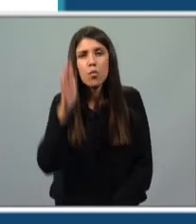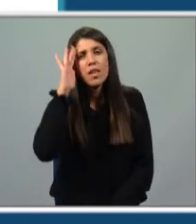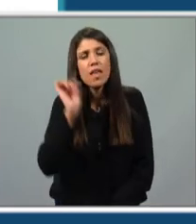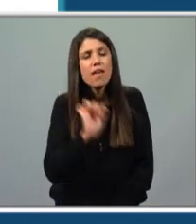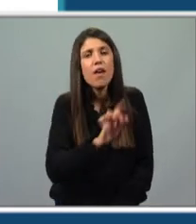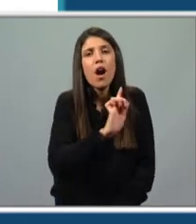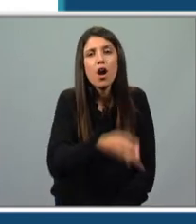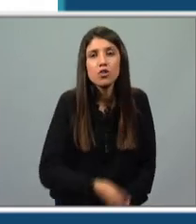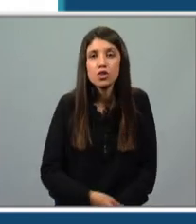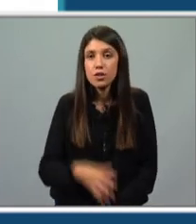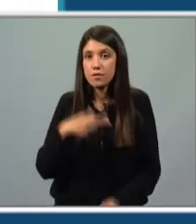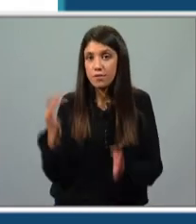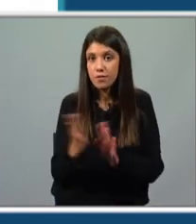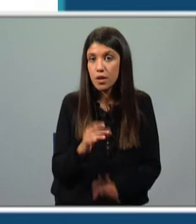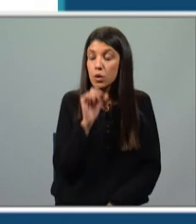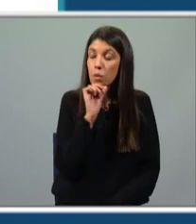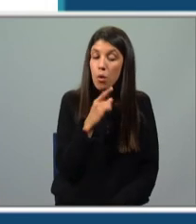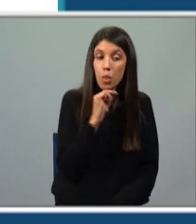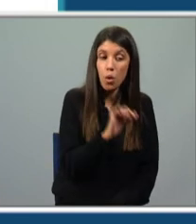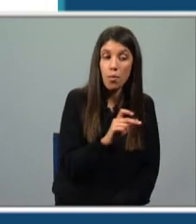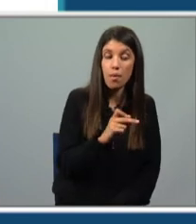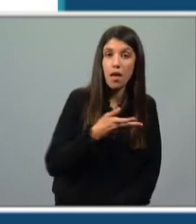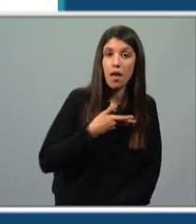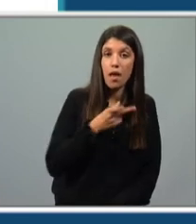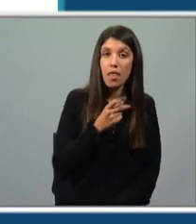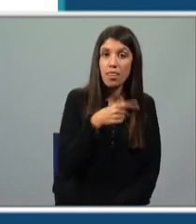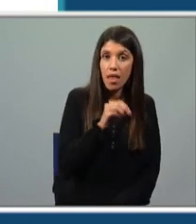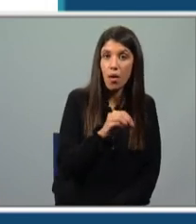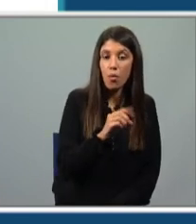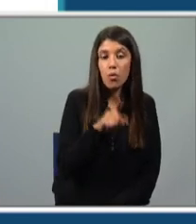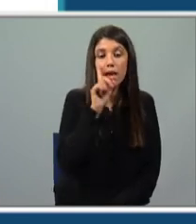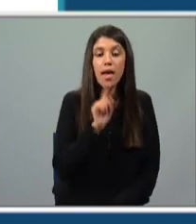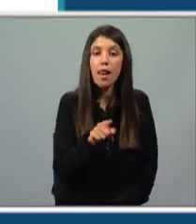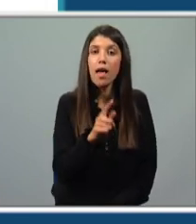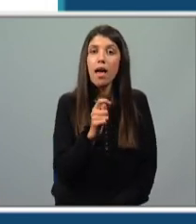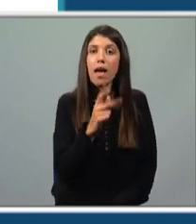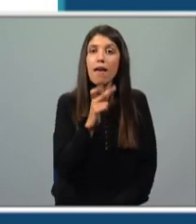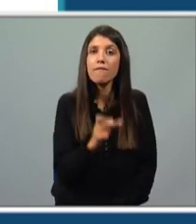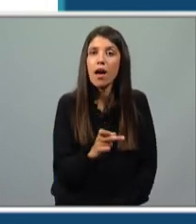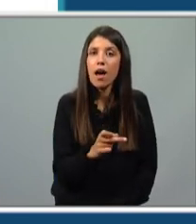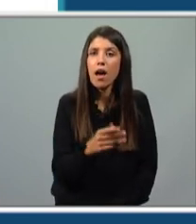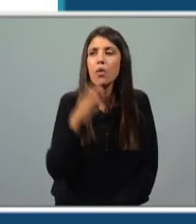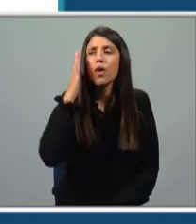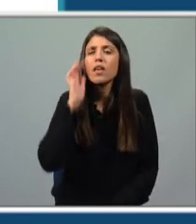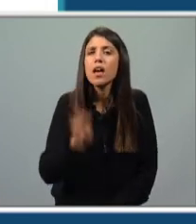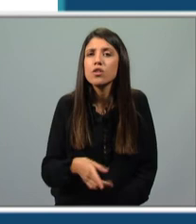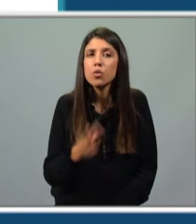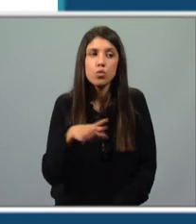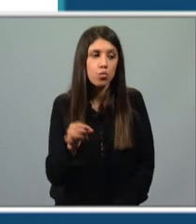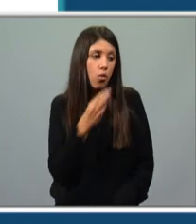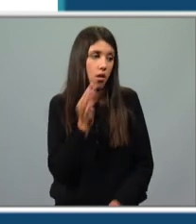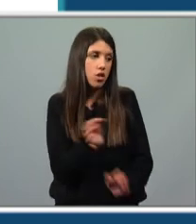brilhante? Vento, ele pode chamar-se Adão e ela pode chamar-se Eva. O que acham? João, uma